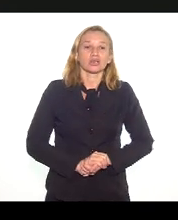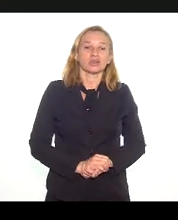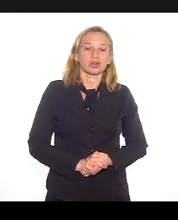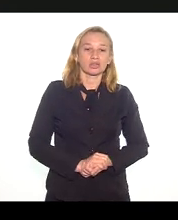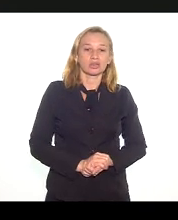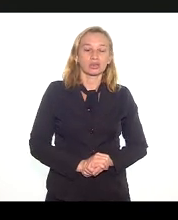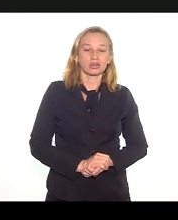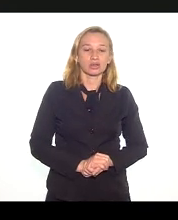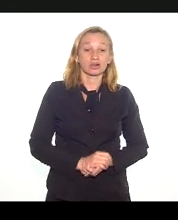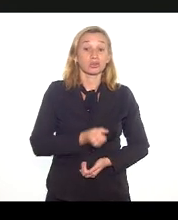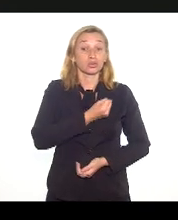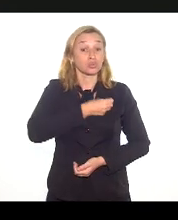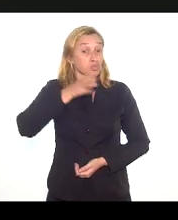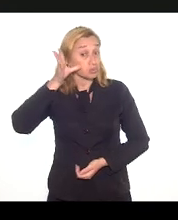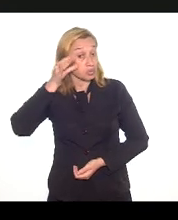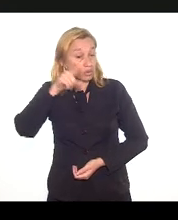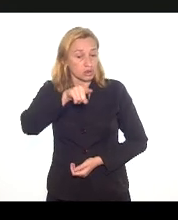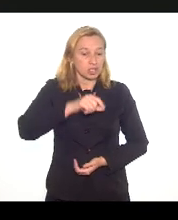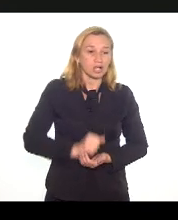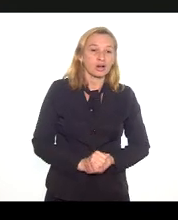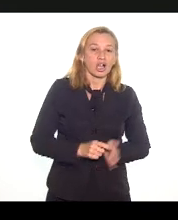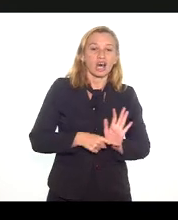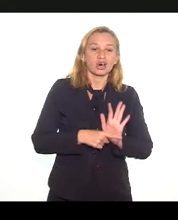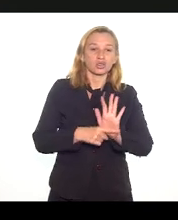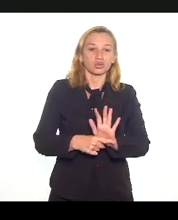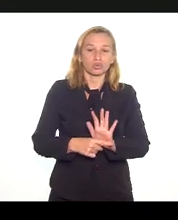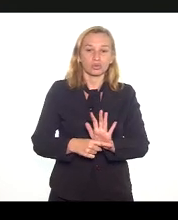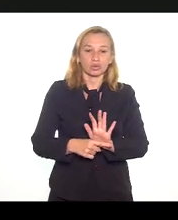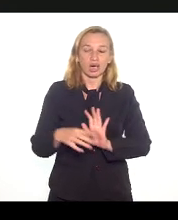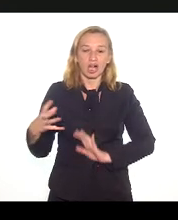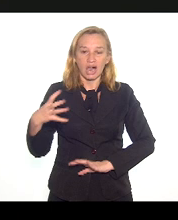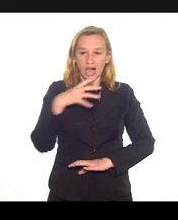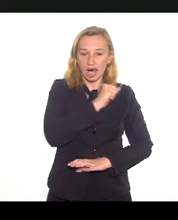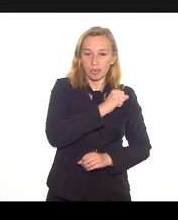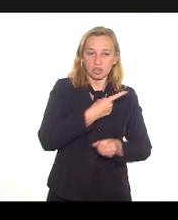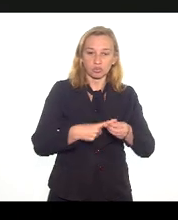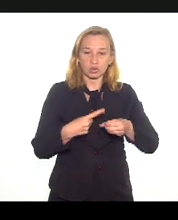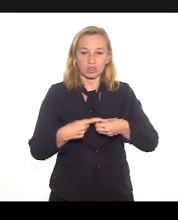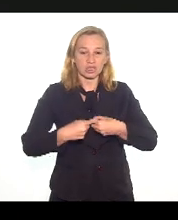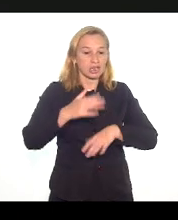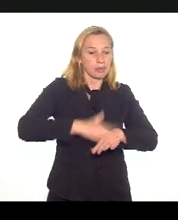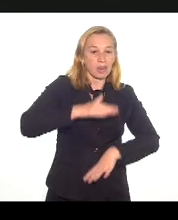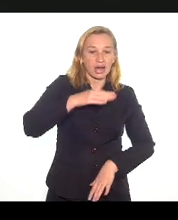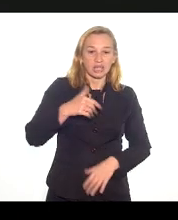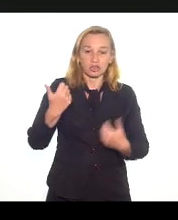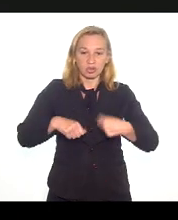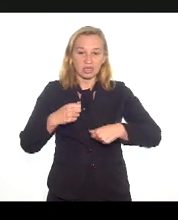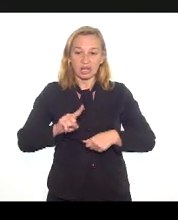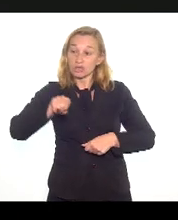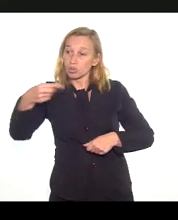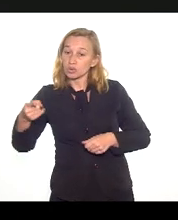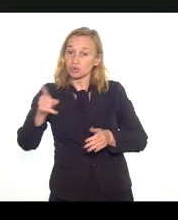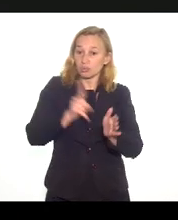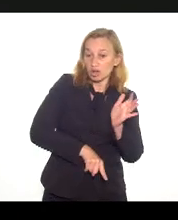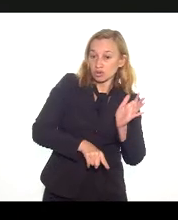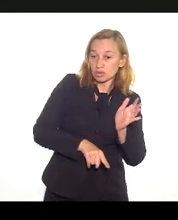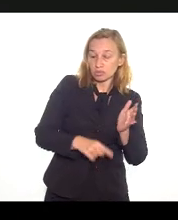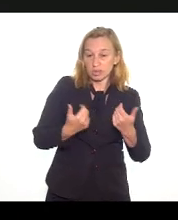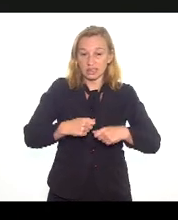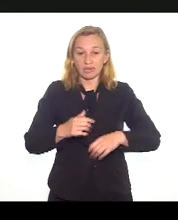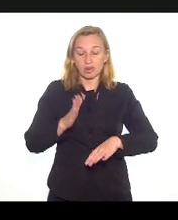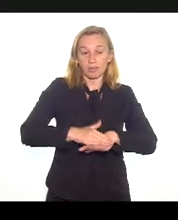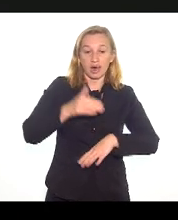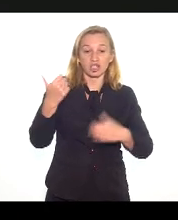Isso é um dado curioso, que é o auxílio emergencial, os municípios que mais precisaram e os menos precisaram. Os mais precisaram